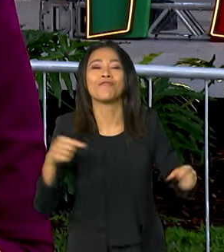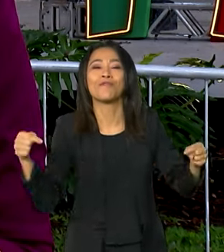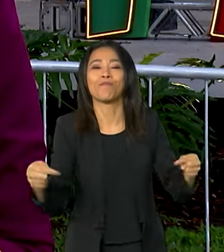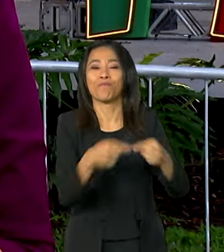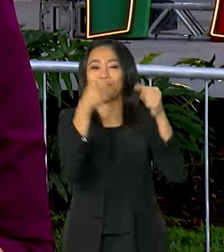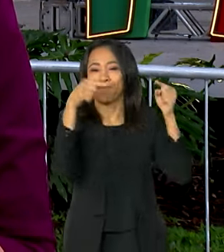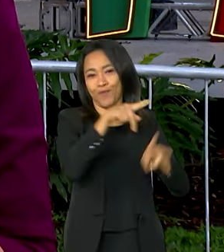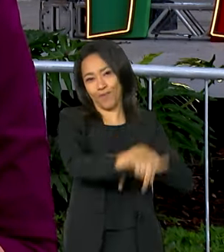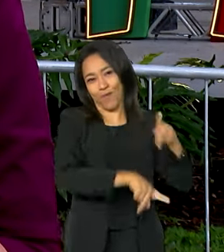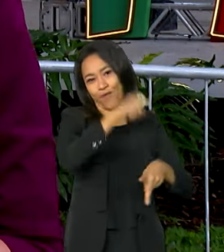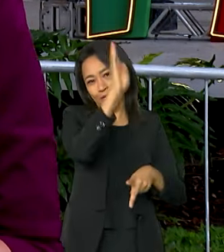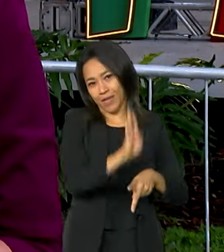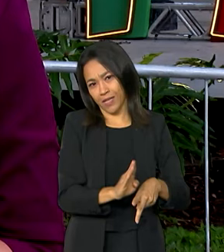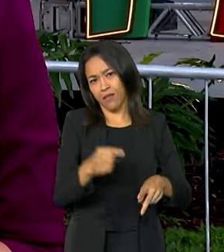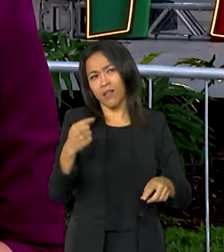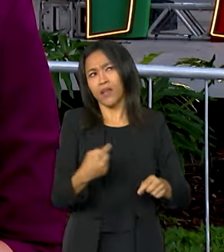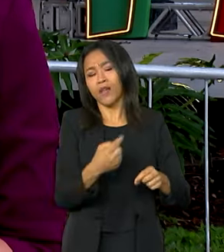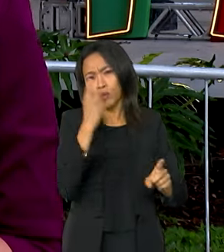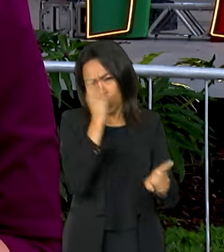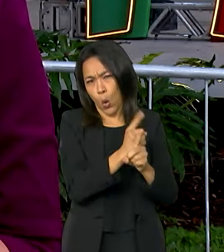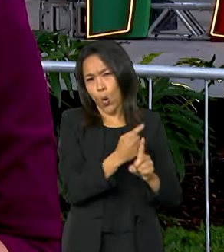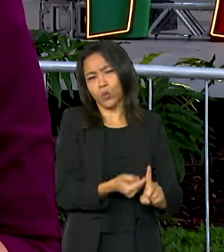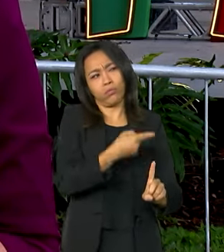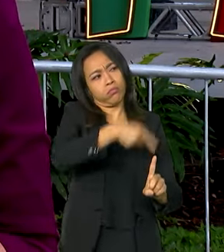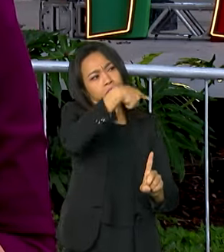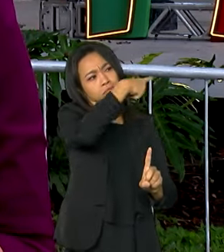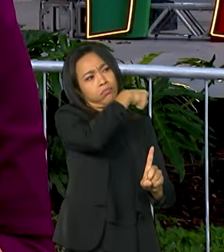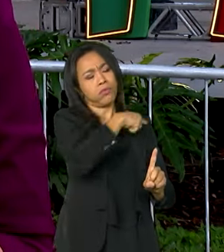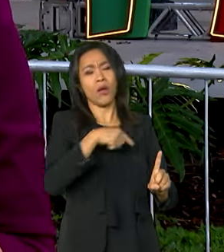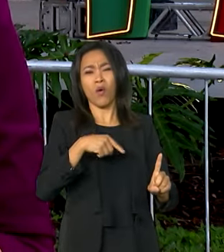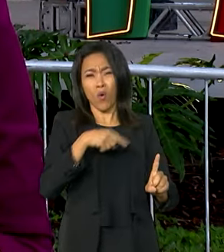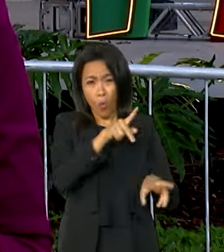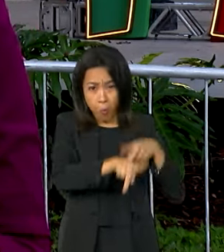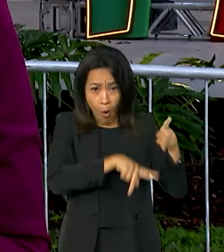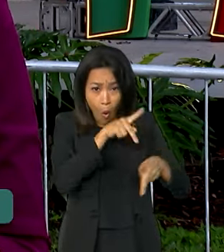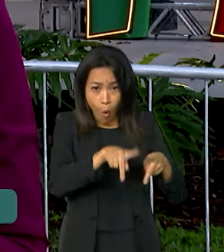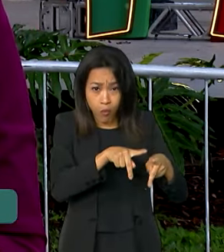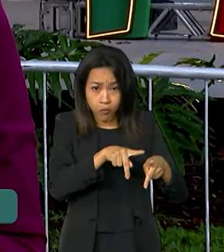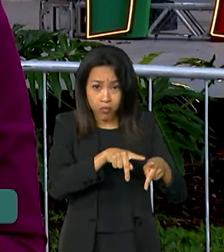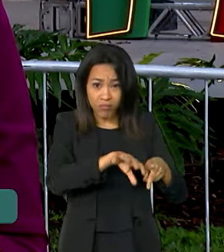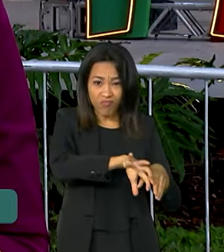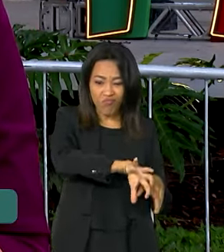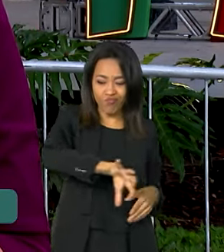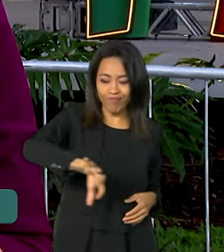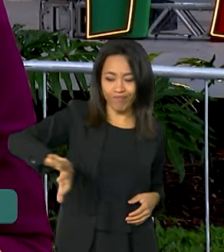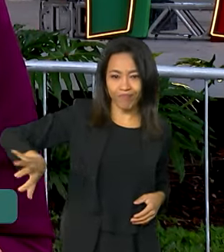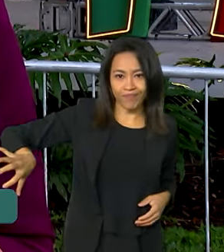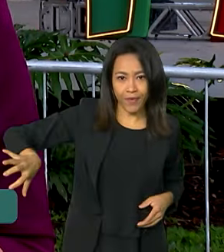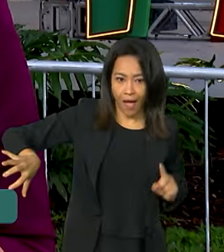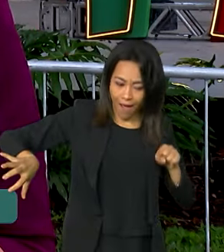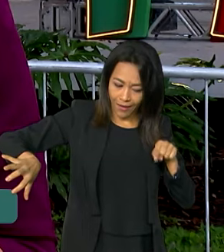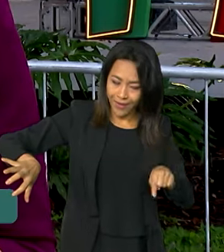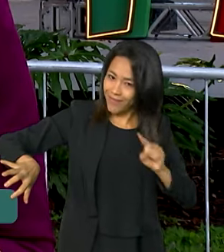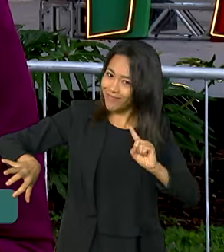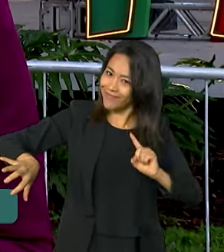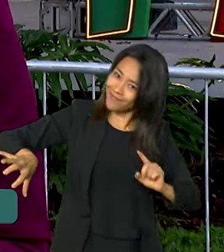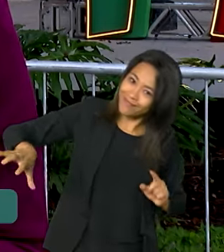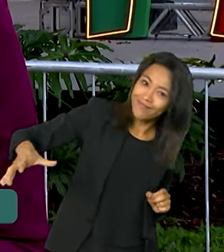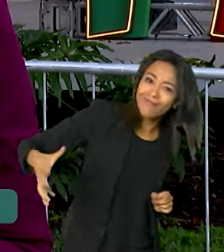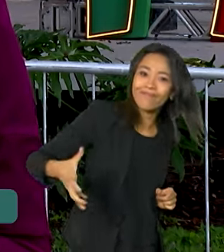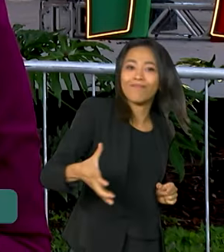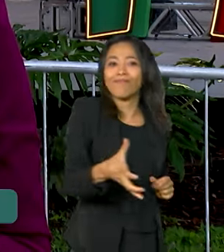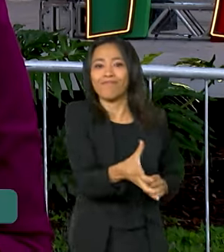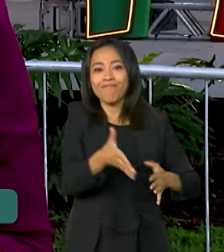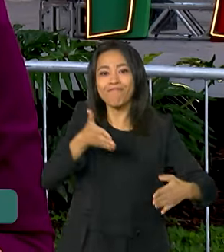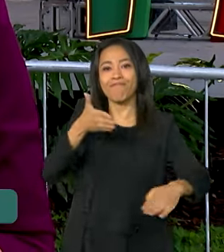A diferença é que nas edições anteriores, o povo ficava do lado de fora. Aqui, a população foi convidada para participar de uma